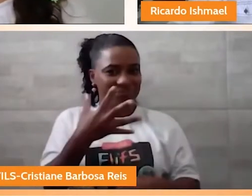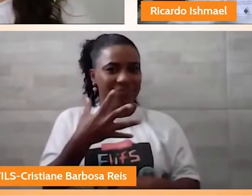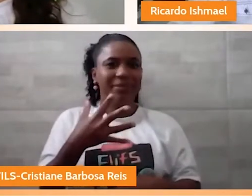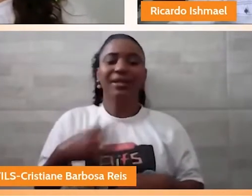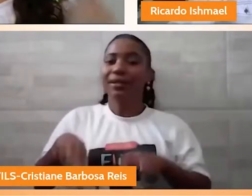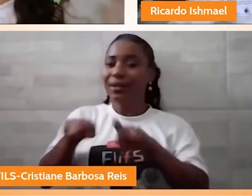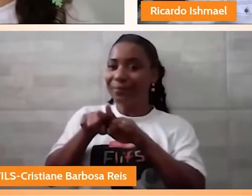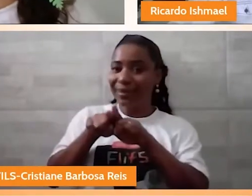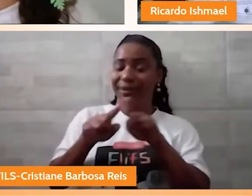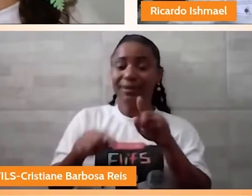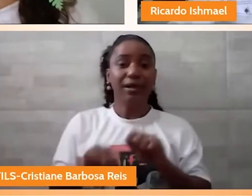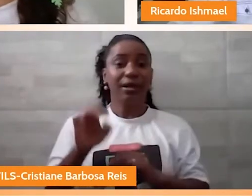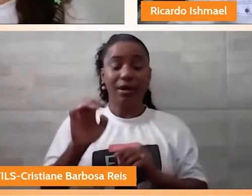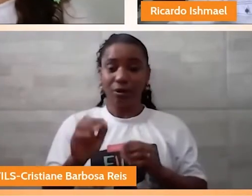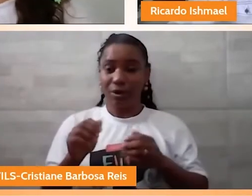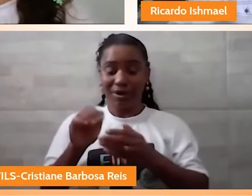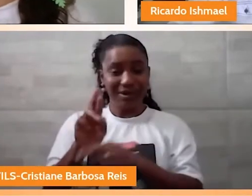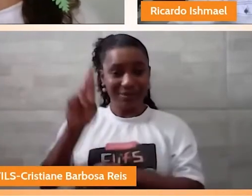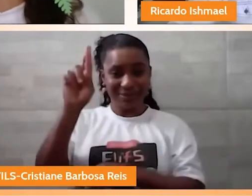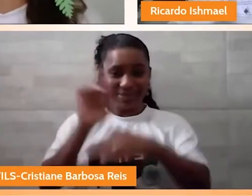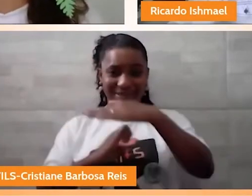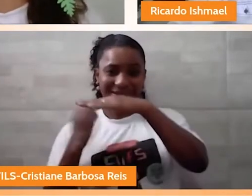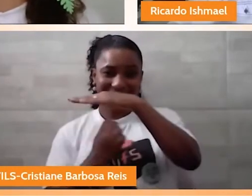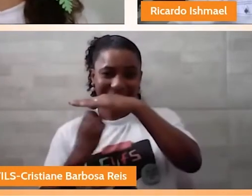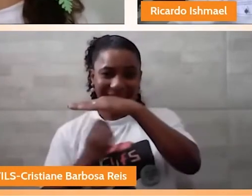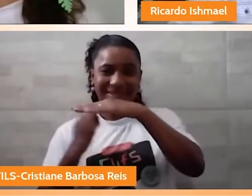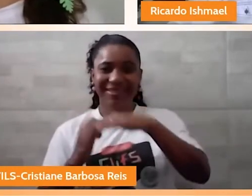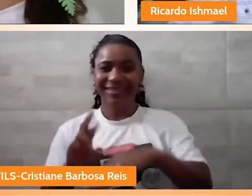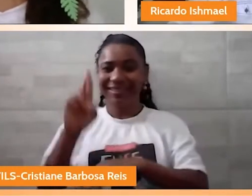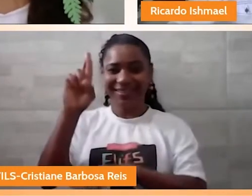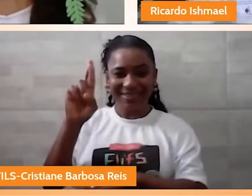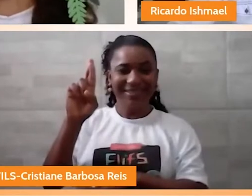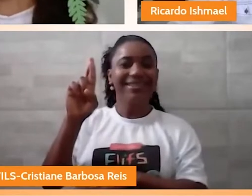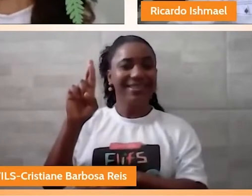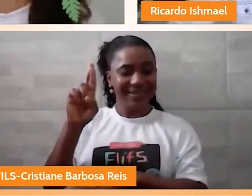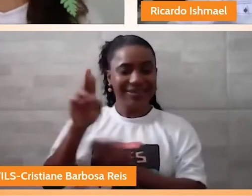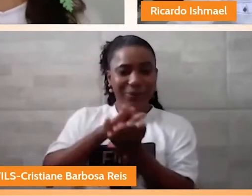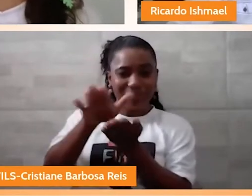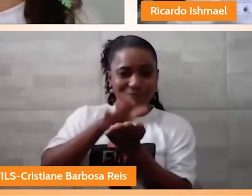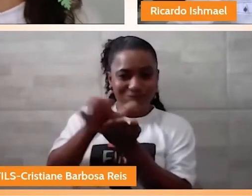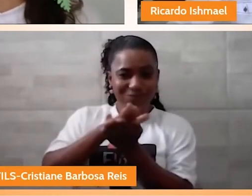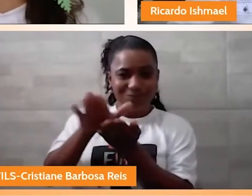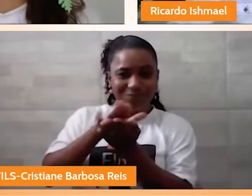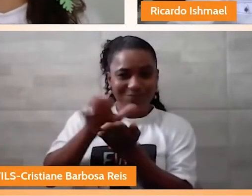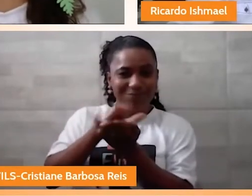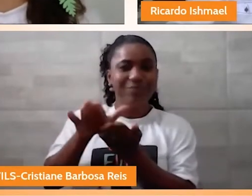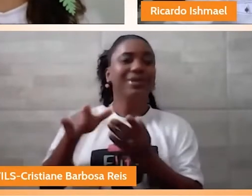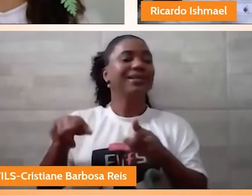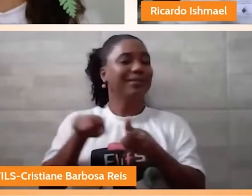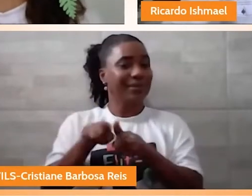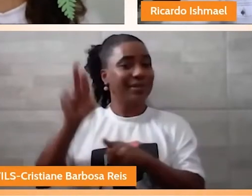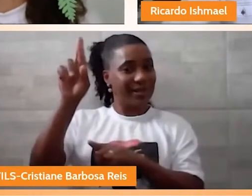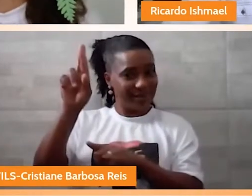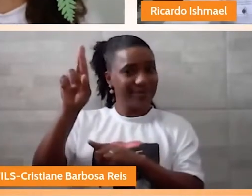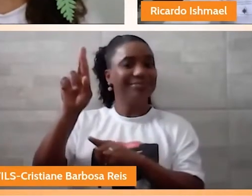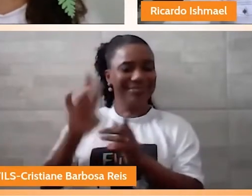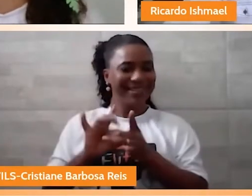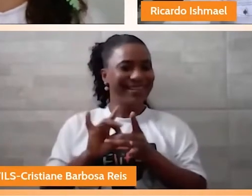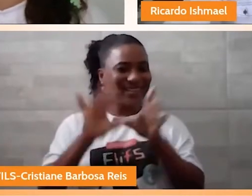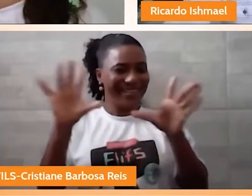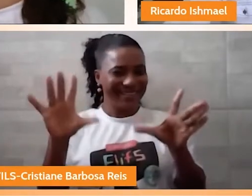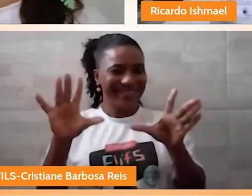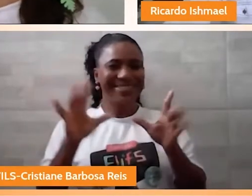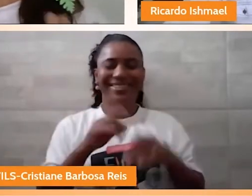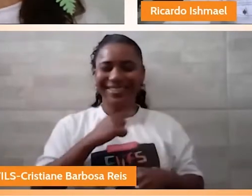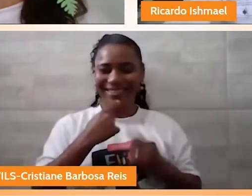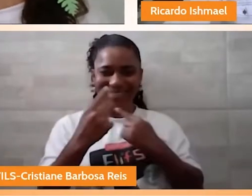com a editora, né? Para a sua liberação, para a sua participação. Muito carinhosos, muito atenciosos. Então, eu queria também mandar um beijo